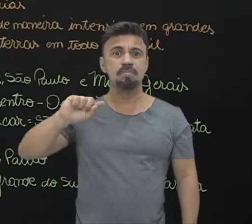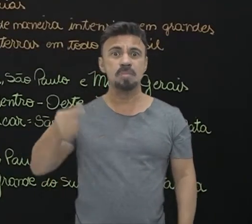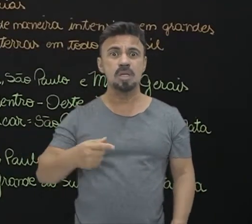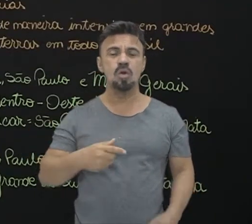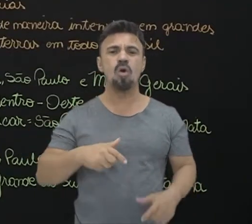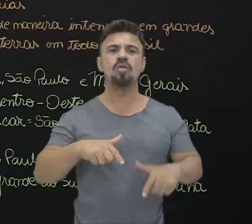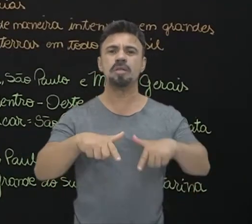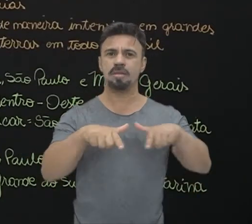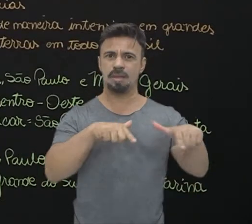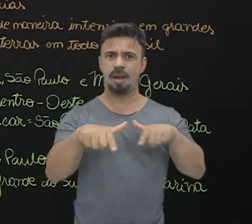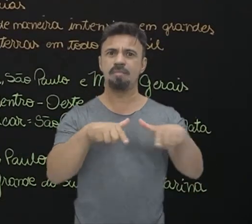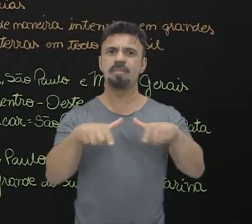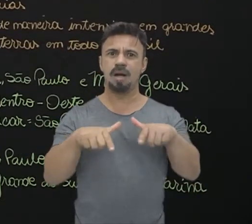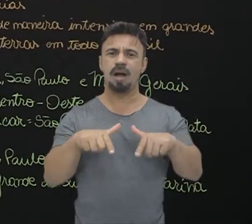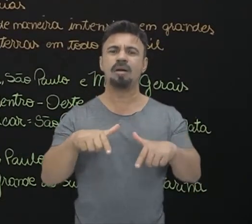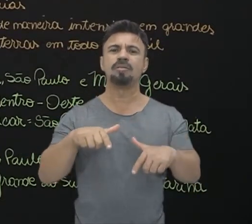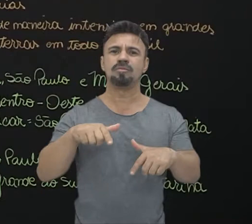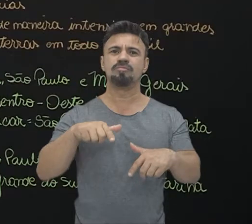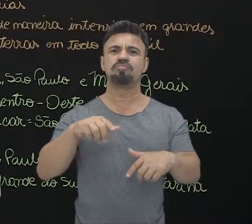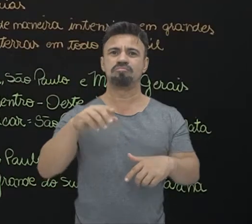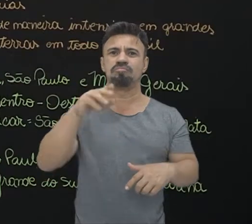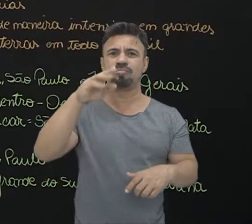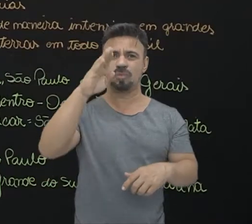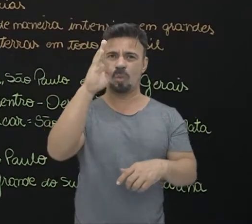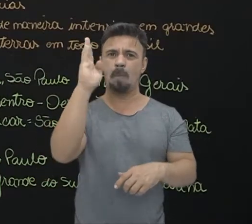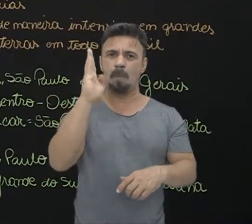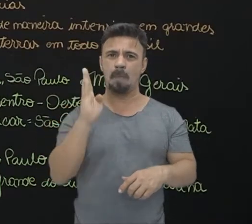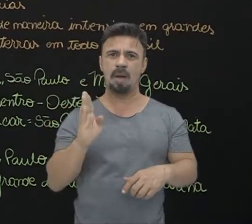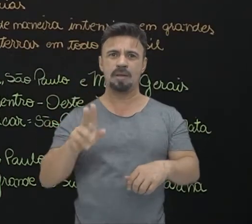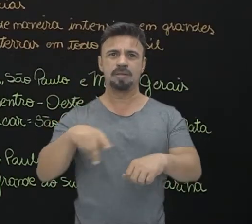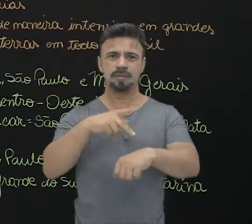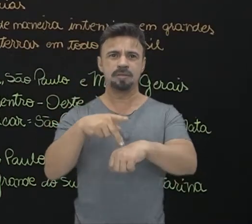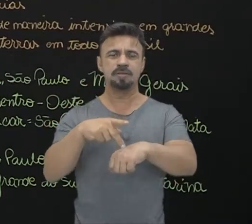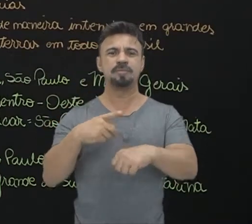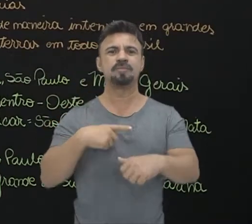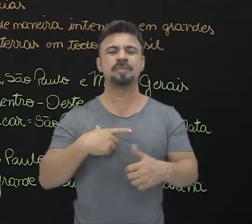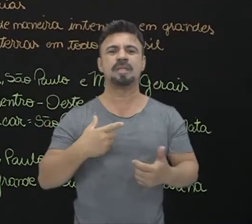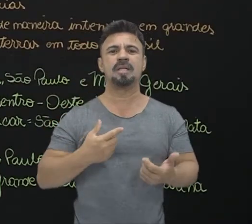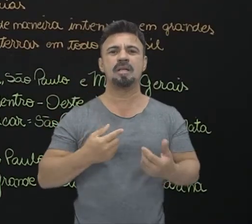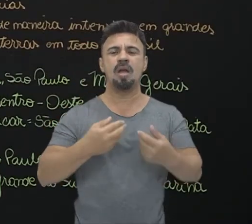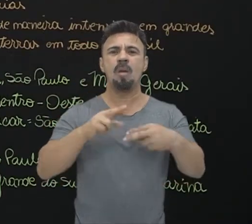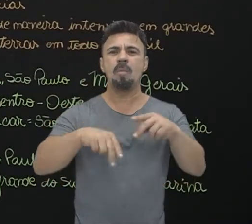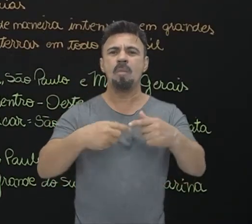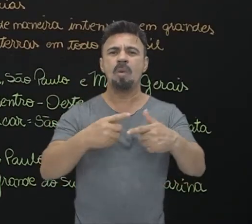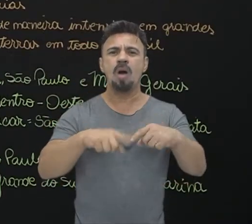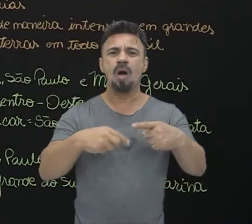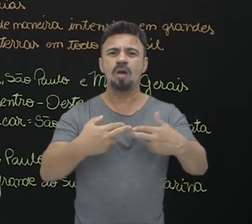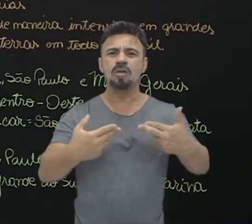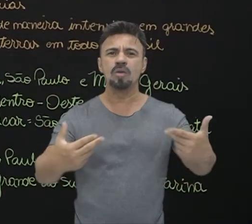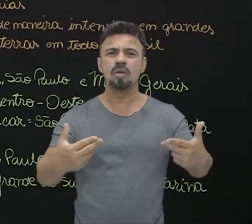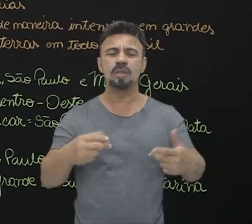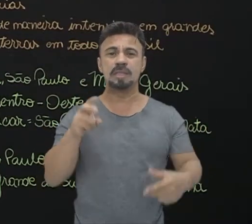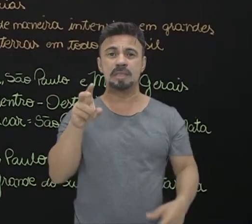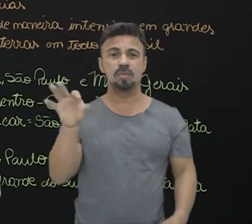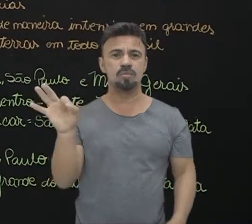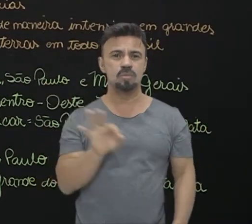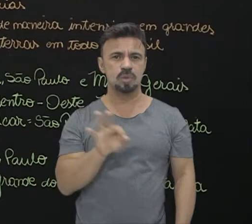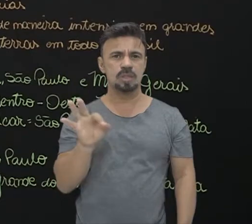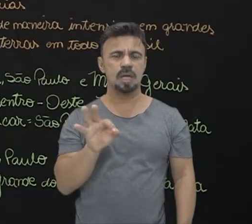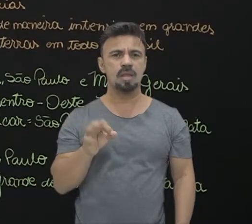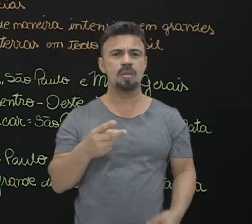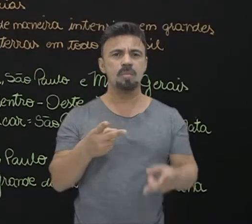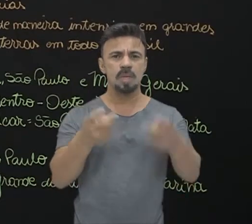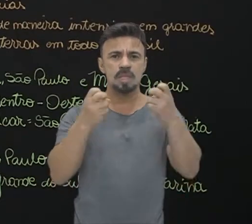empregos no nosso país. Ela corresponde aí ao produto interno bruto de 5%. Então